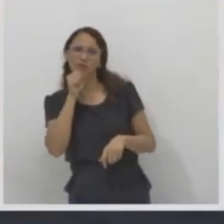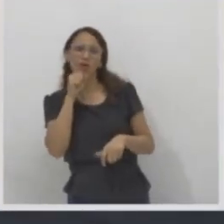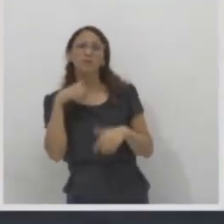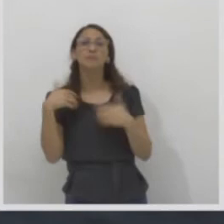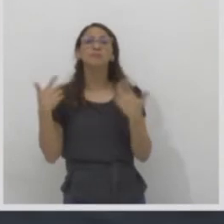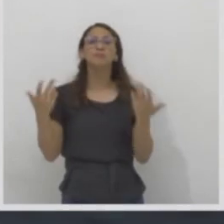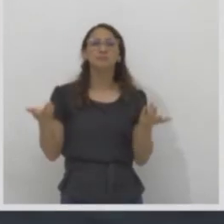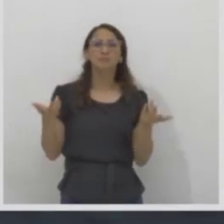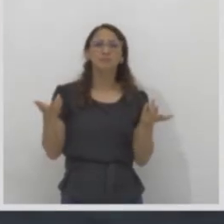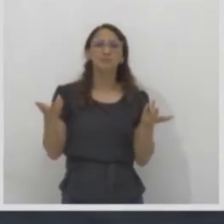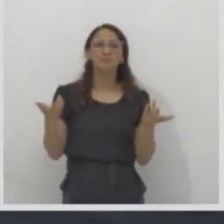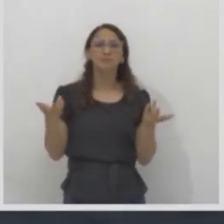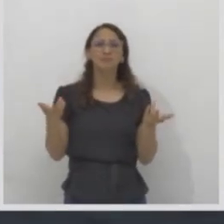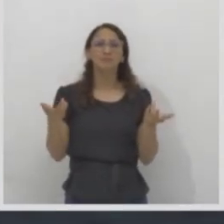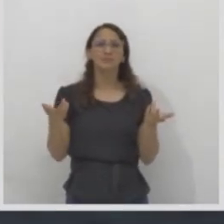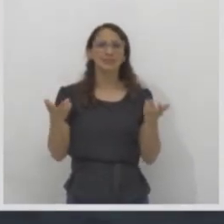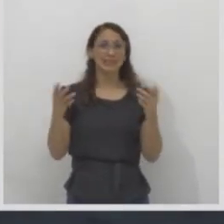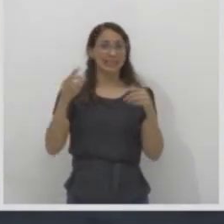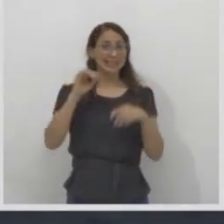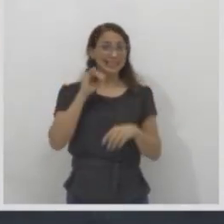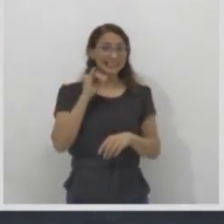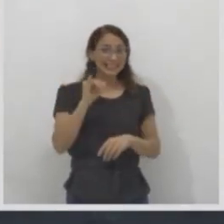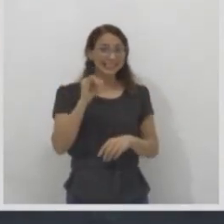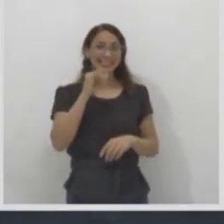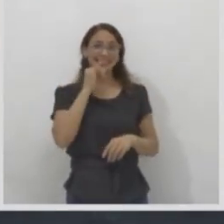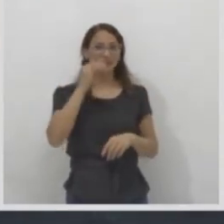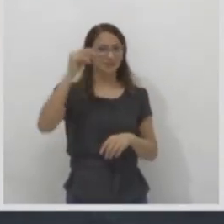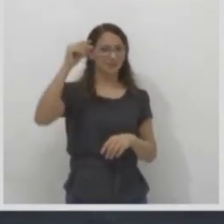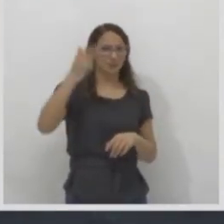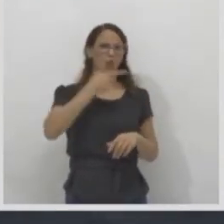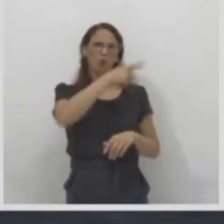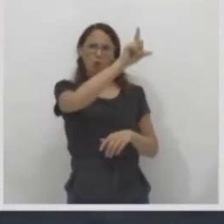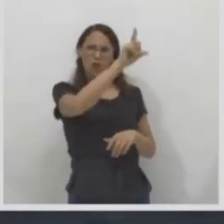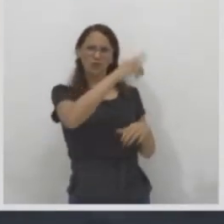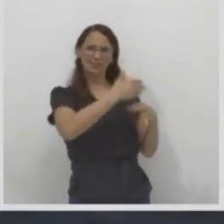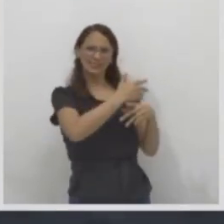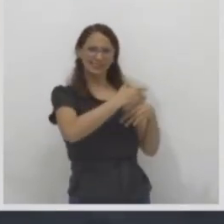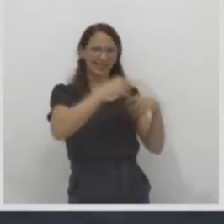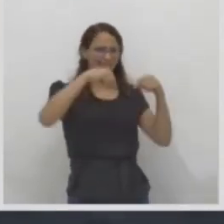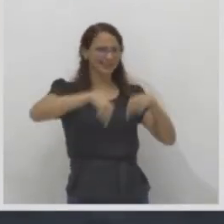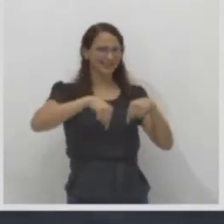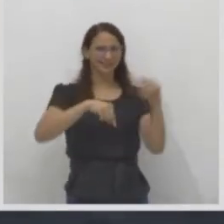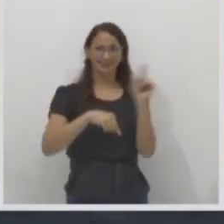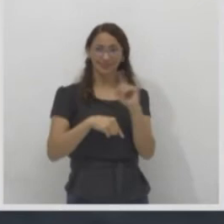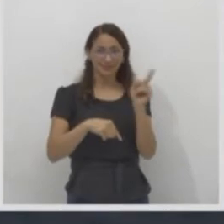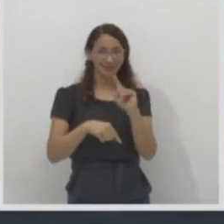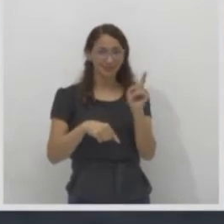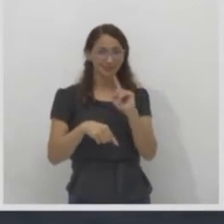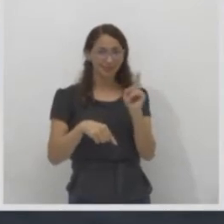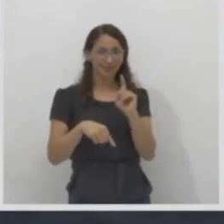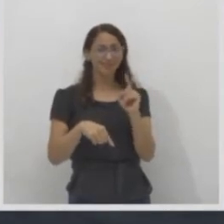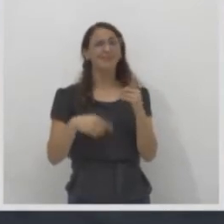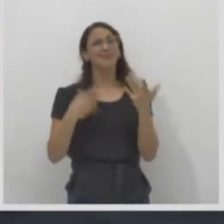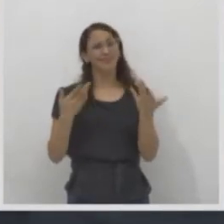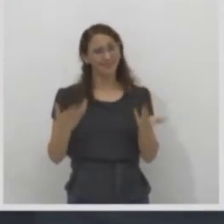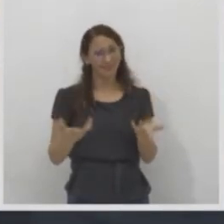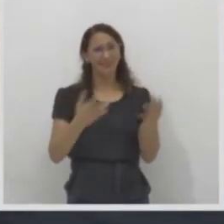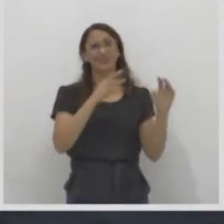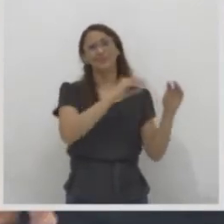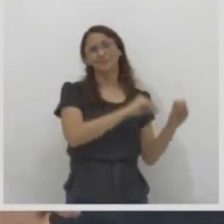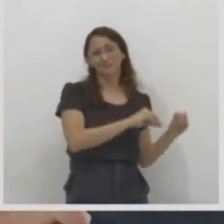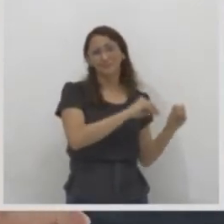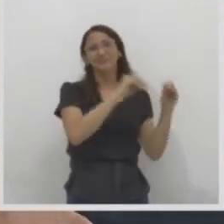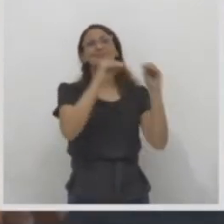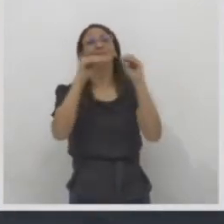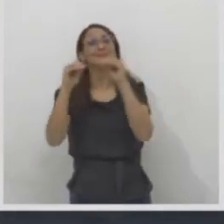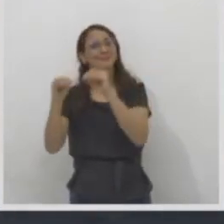na cidade que nasceram, eles migraram. E aí, você pergunta, por que, vó, você saiu lá daquele